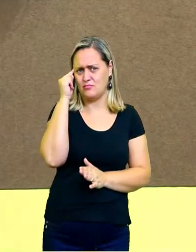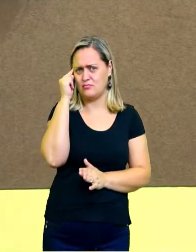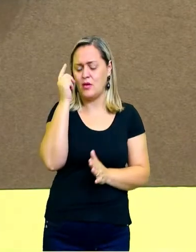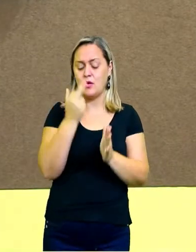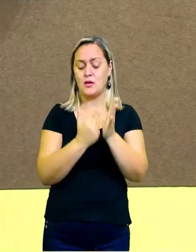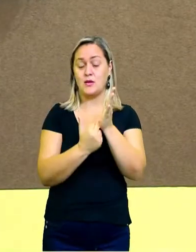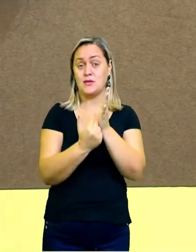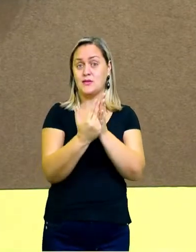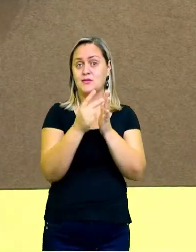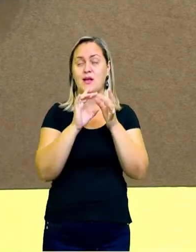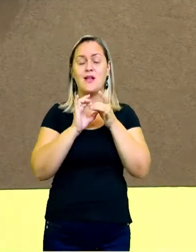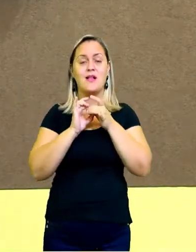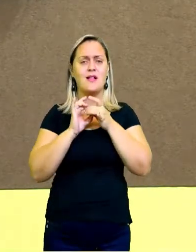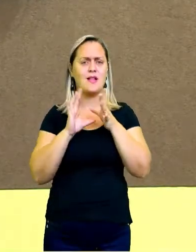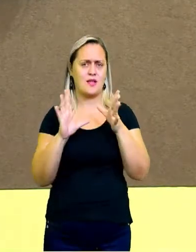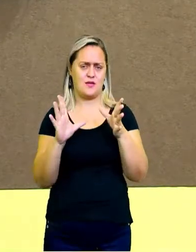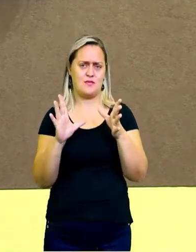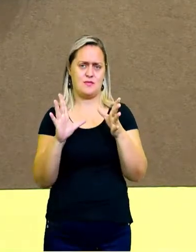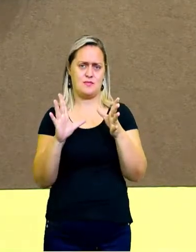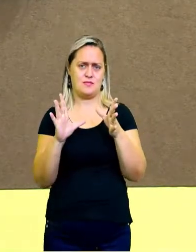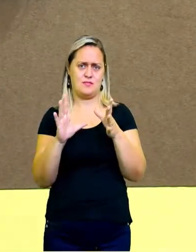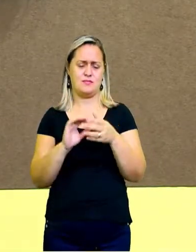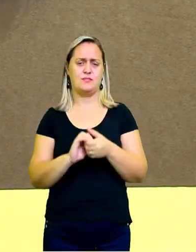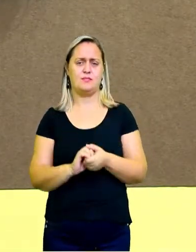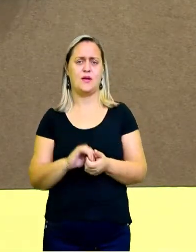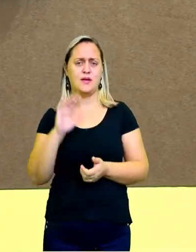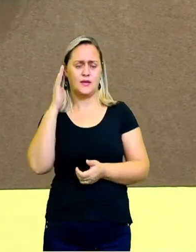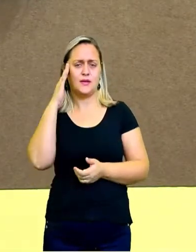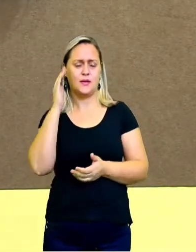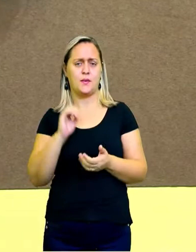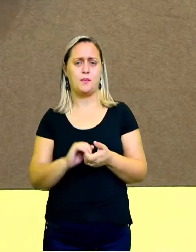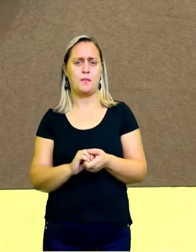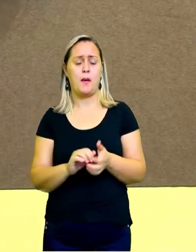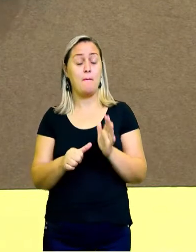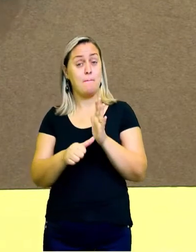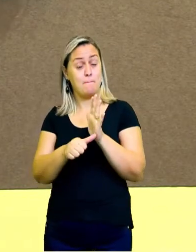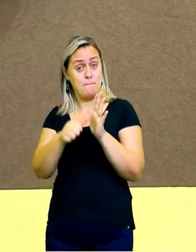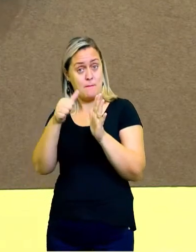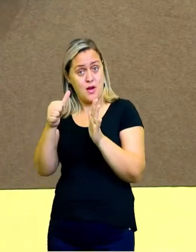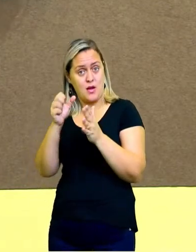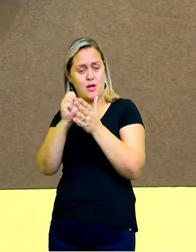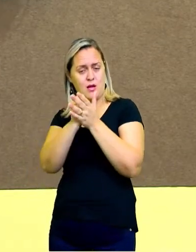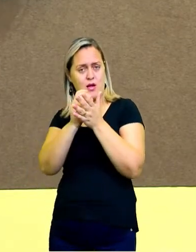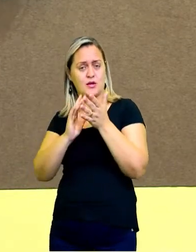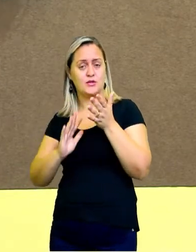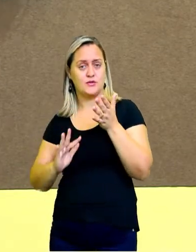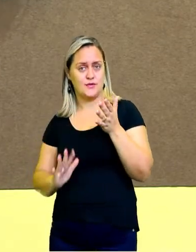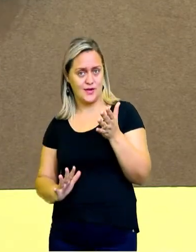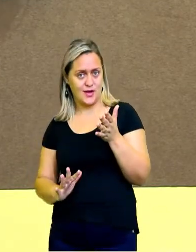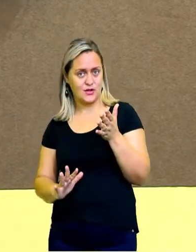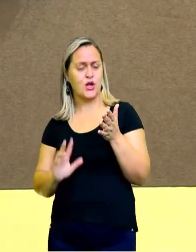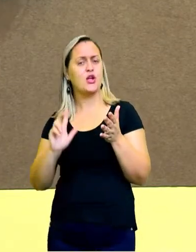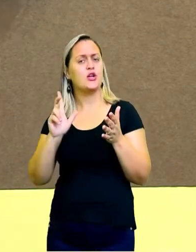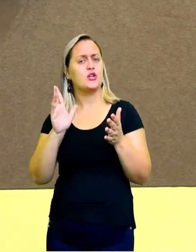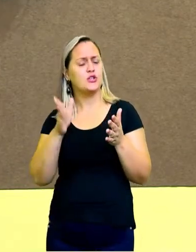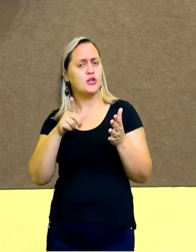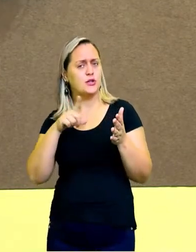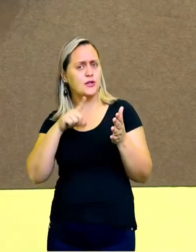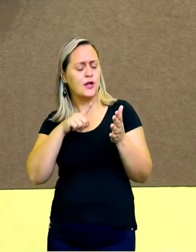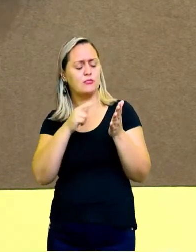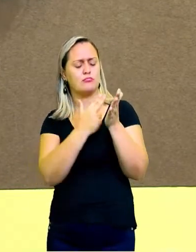A primeira atividade já vem com o desenho para você entender a atividade, entender o que fazer, agora é com você.